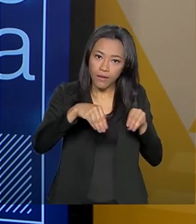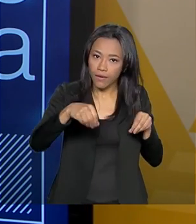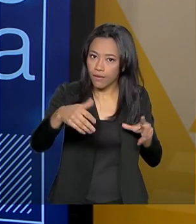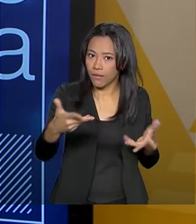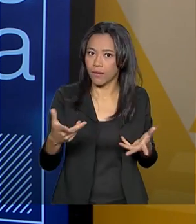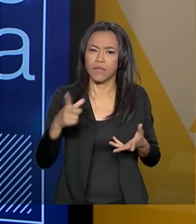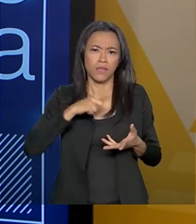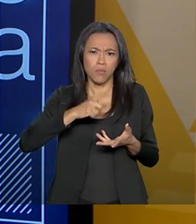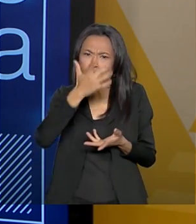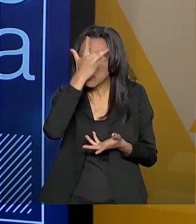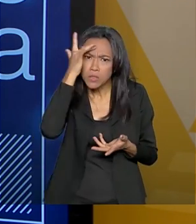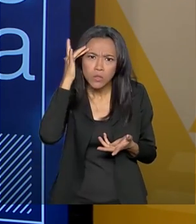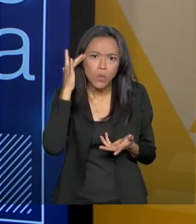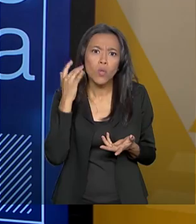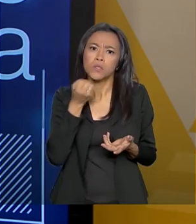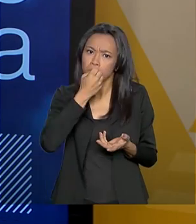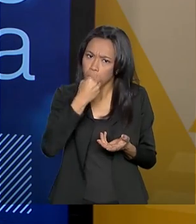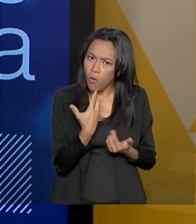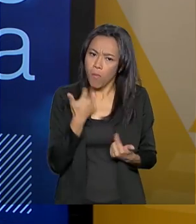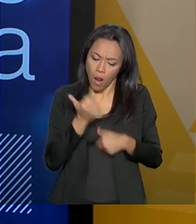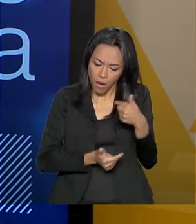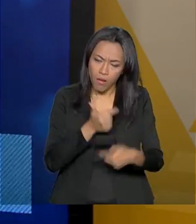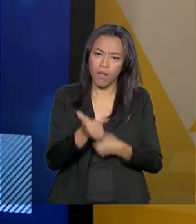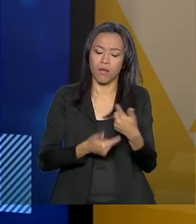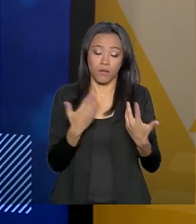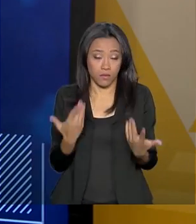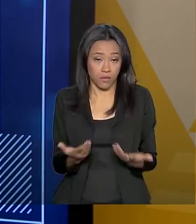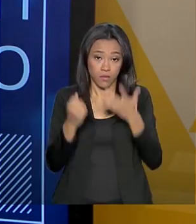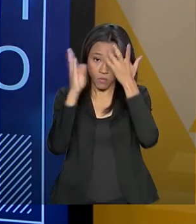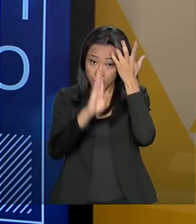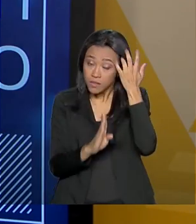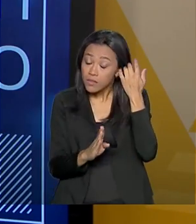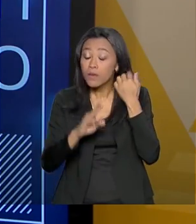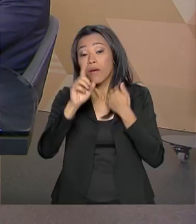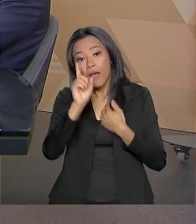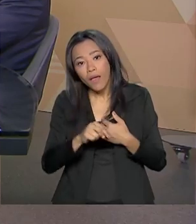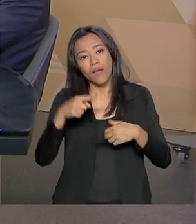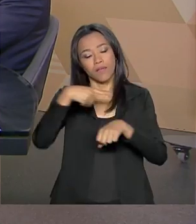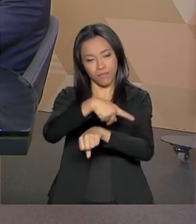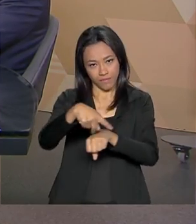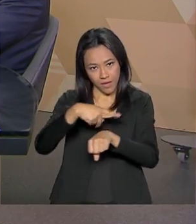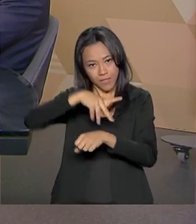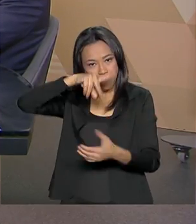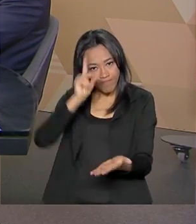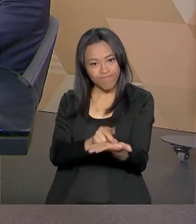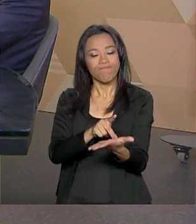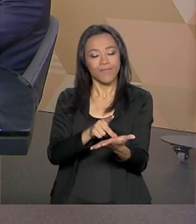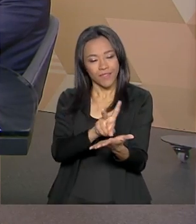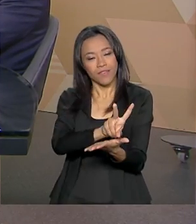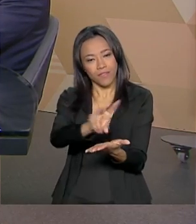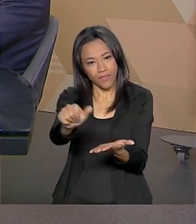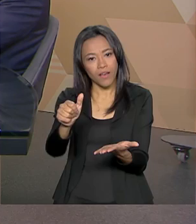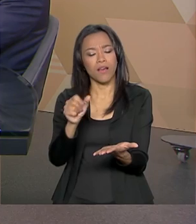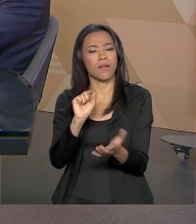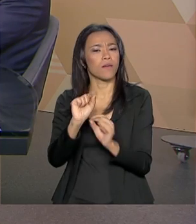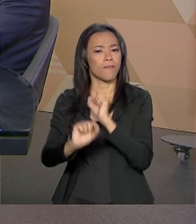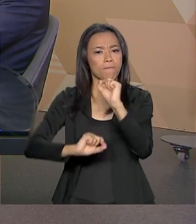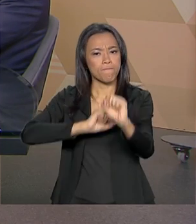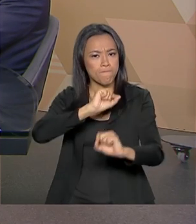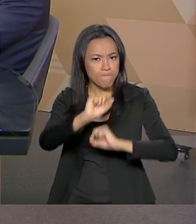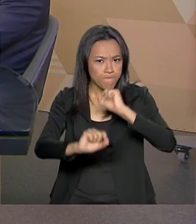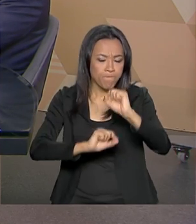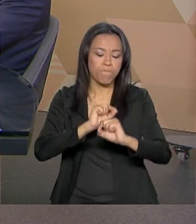muita gente boa para trabalhar. Então, o Brasil é o país realmente que vai poder, em grande parte,